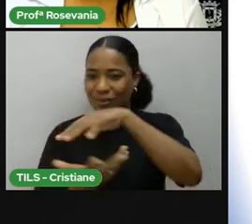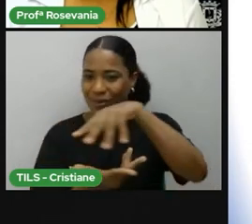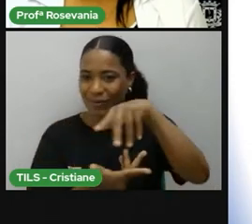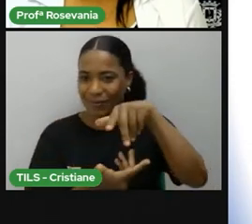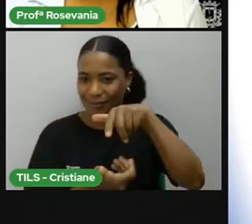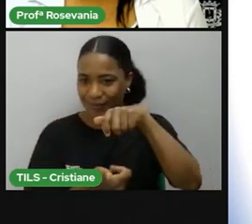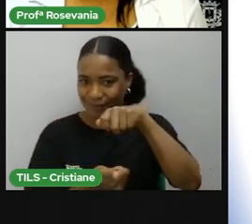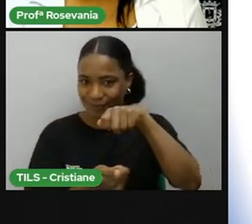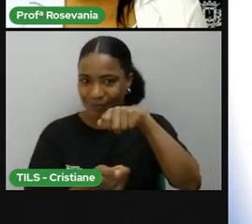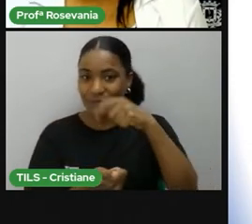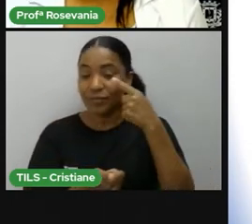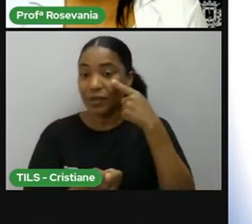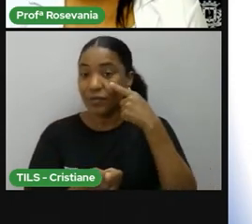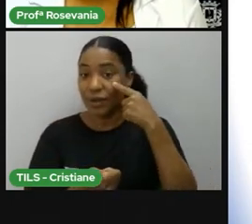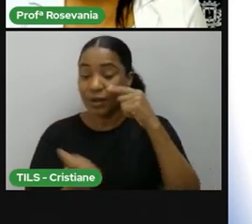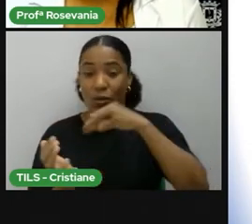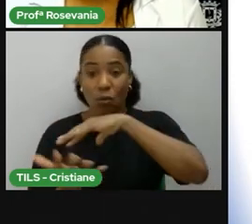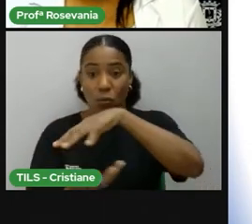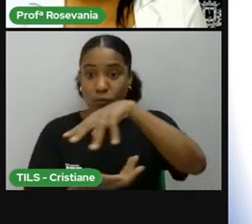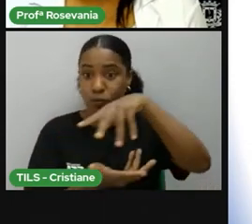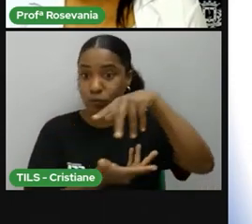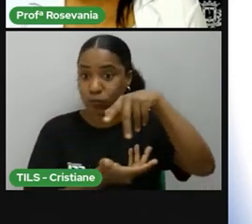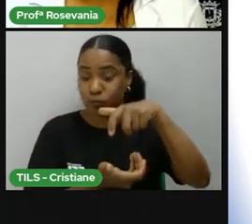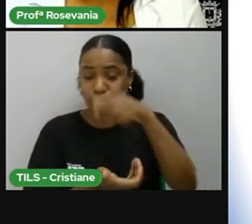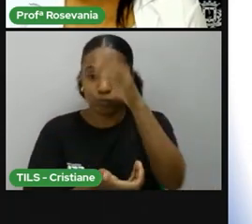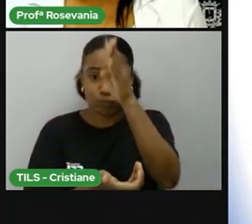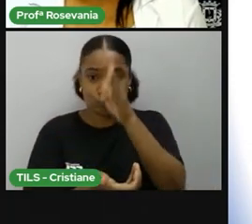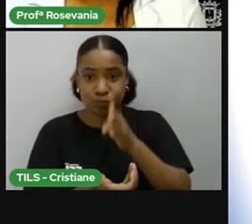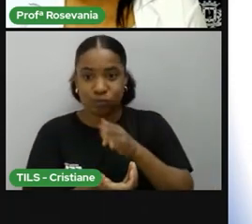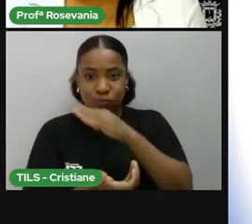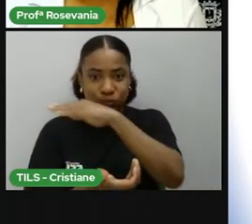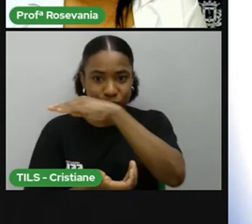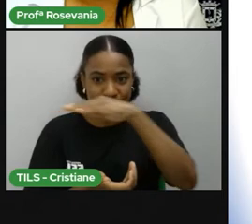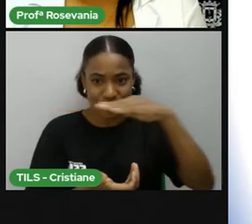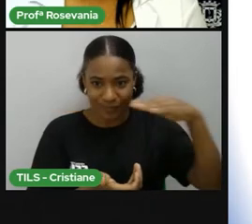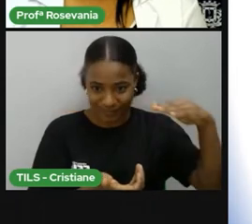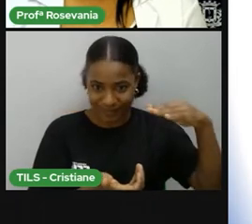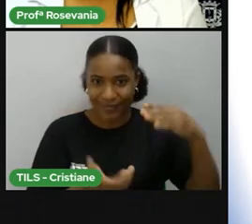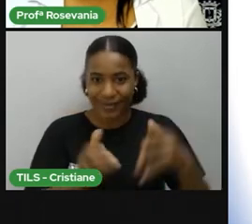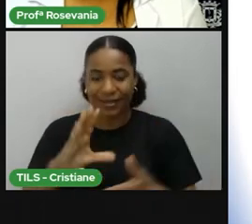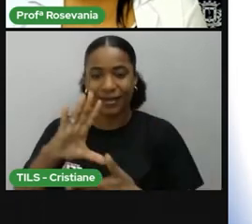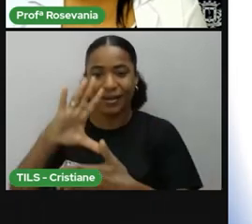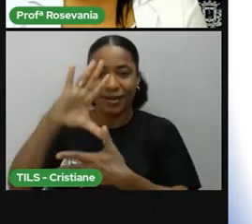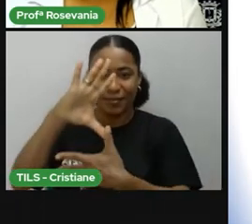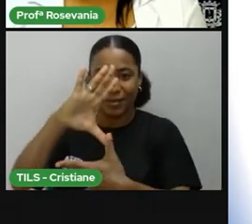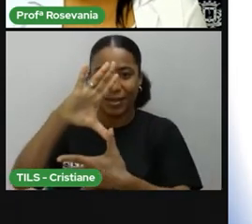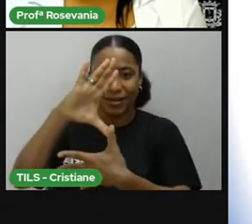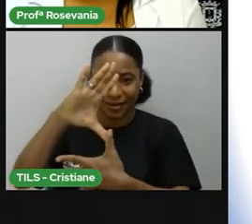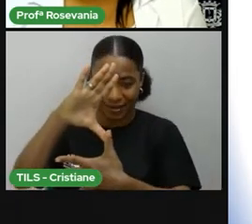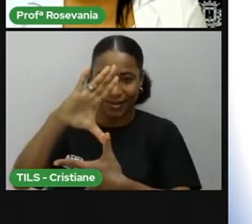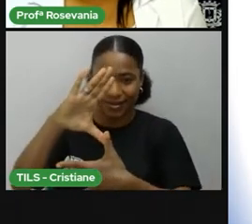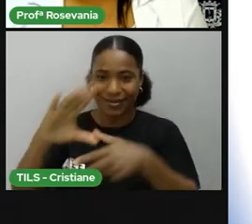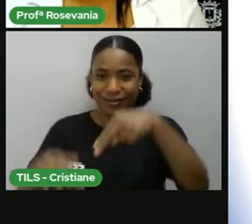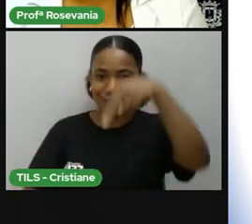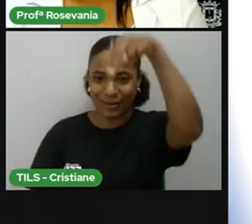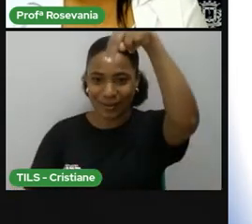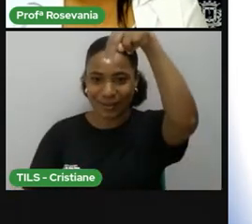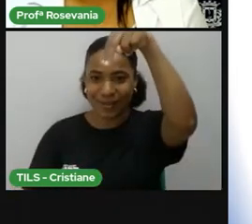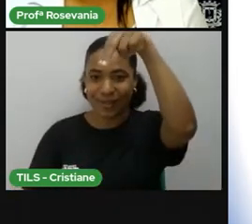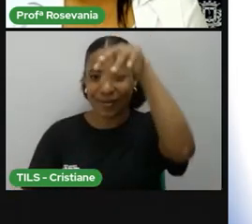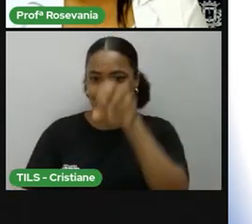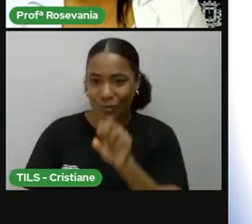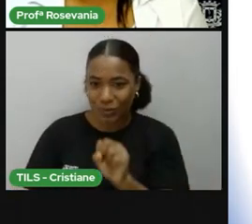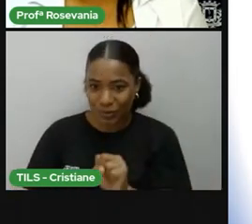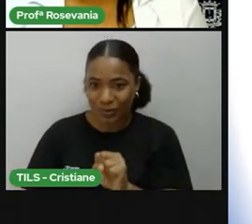quadrante aqui do mapa MUNDE, que envolve aqui a América do Norte, a América Central e um pedaço da América